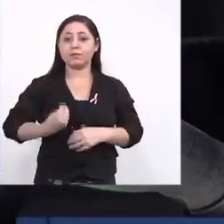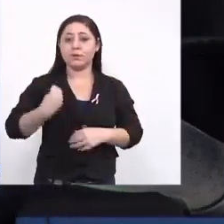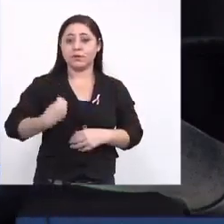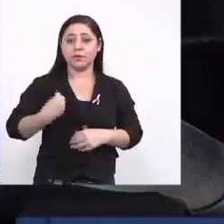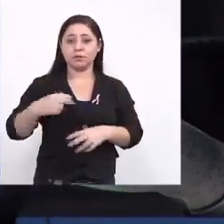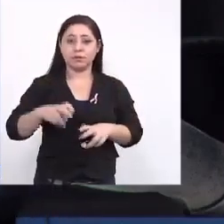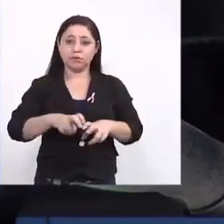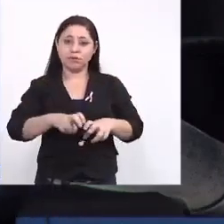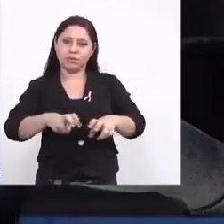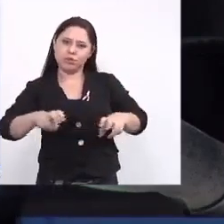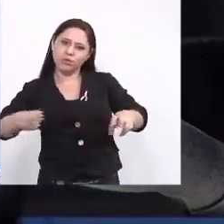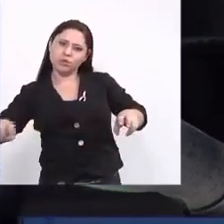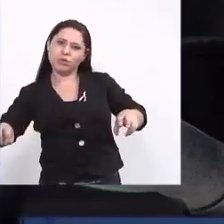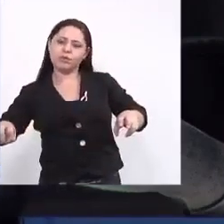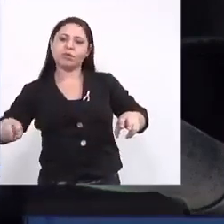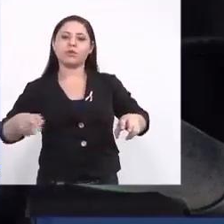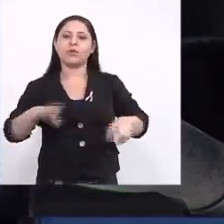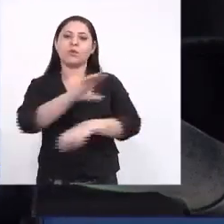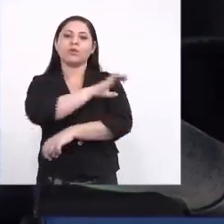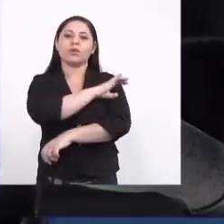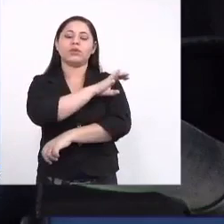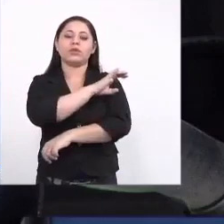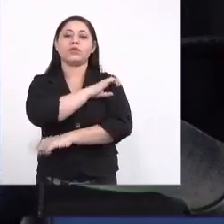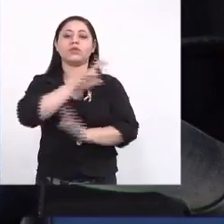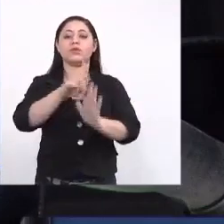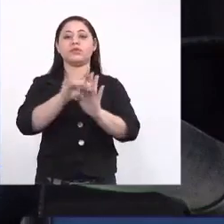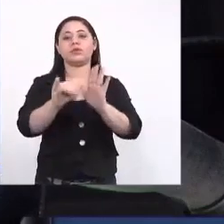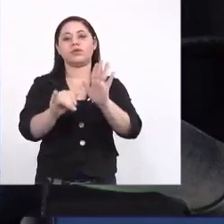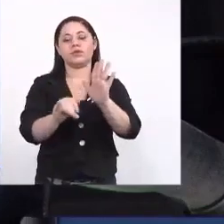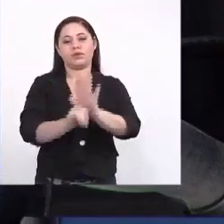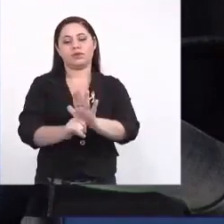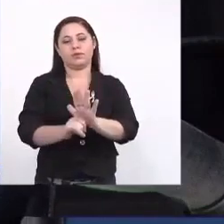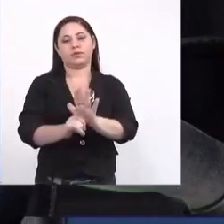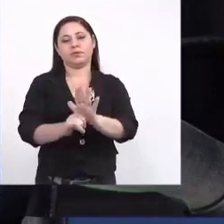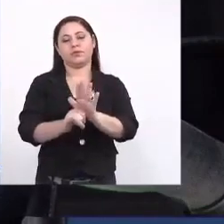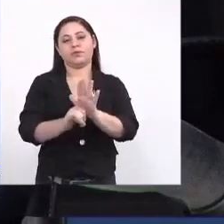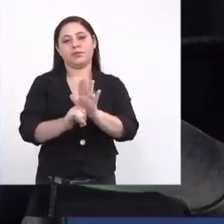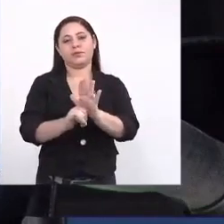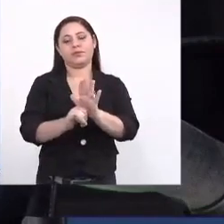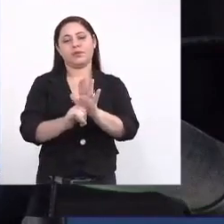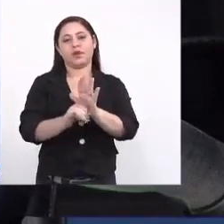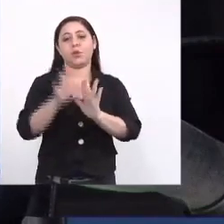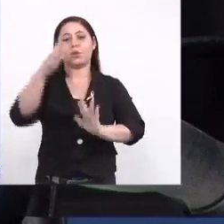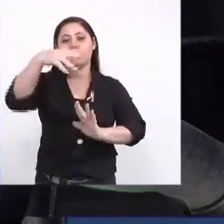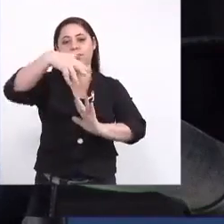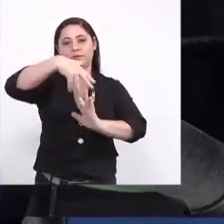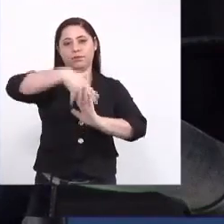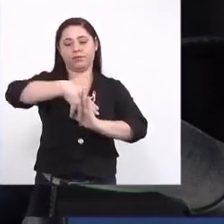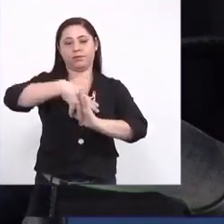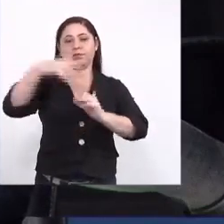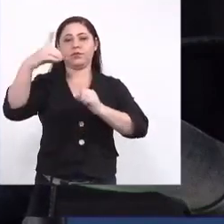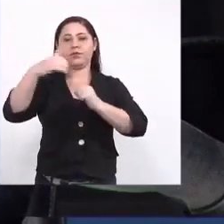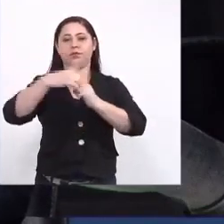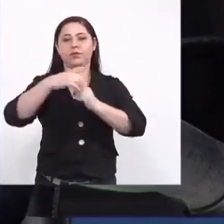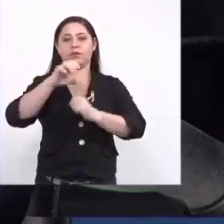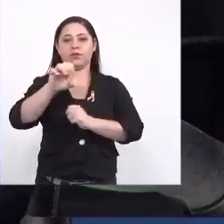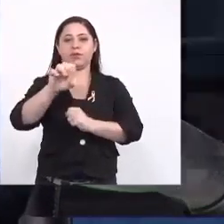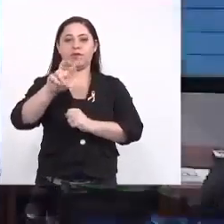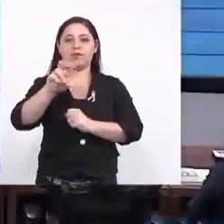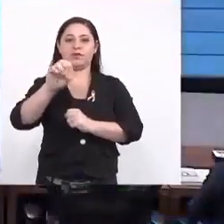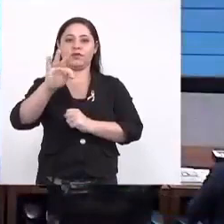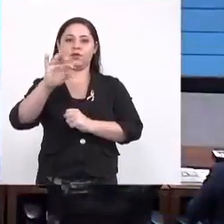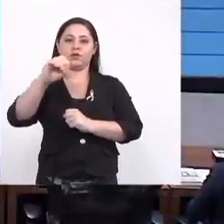a mesa, o coordenador de projetos da UFMS, doutor Everton